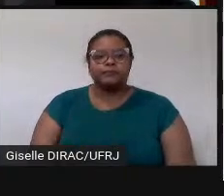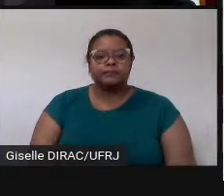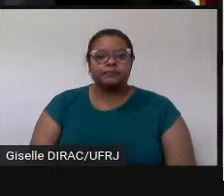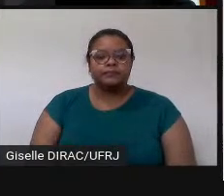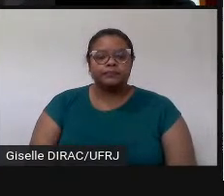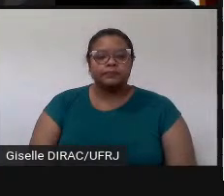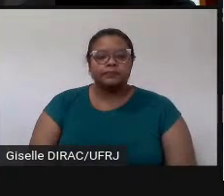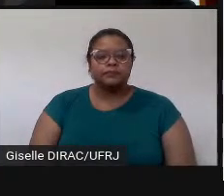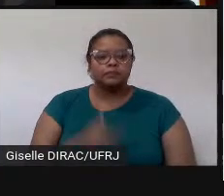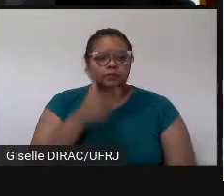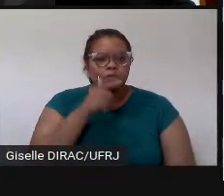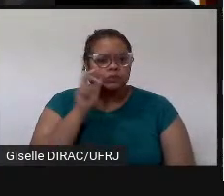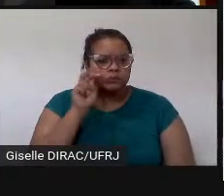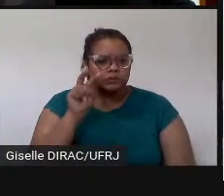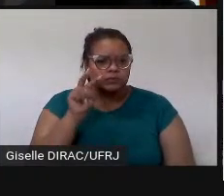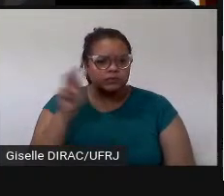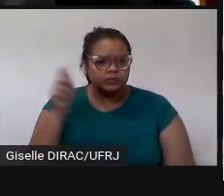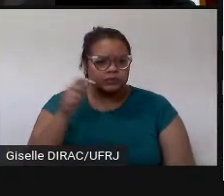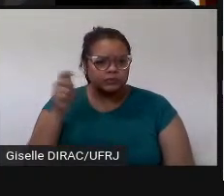Vocês conseguem ver?